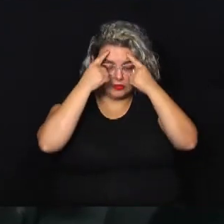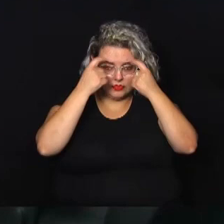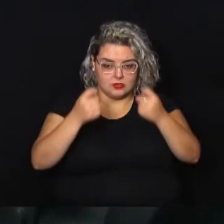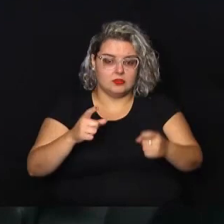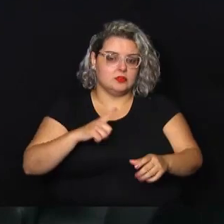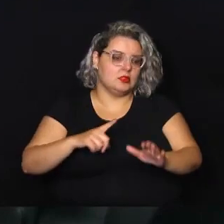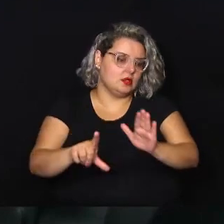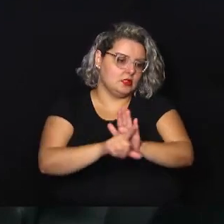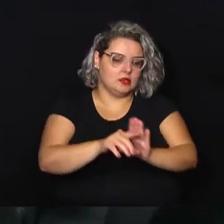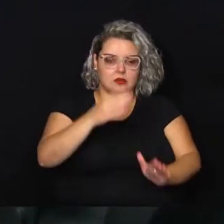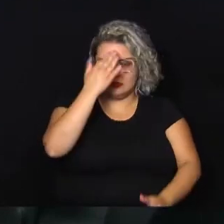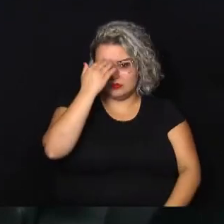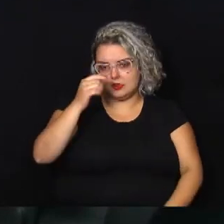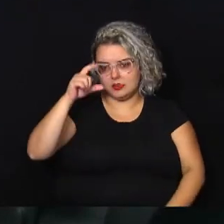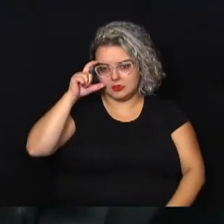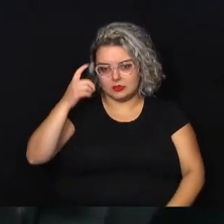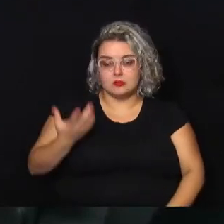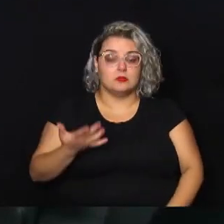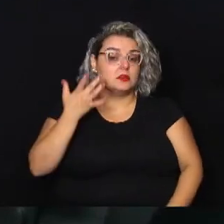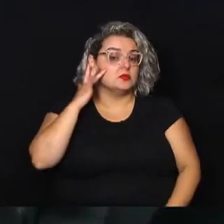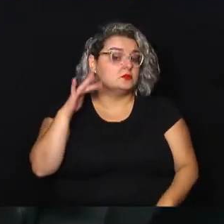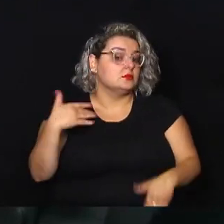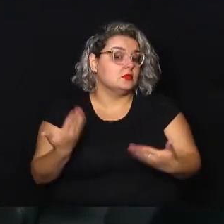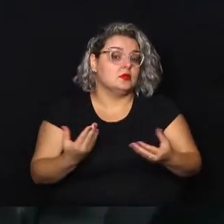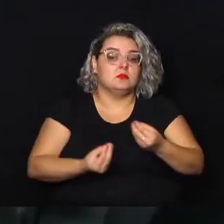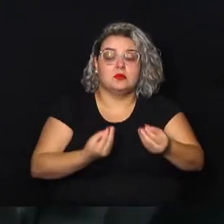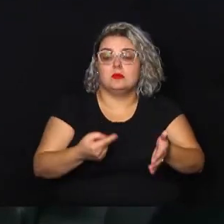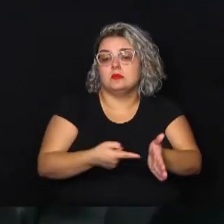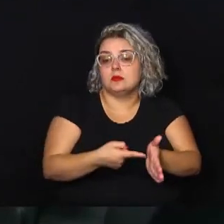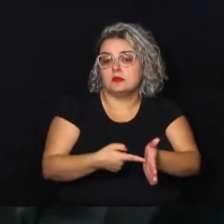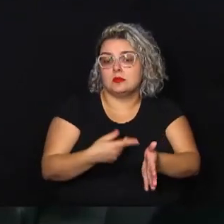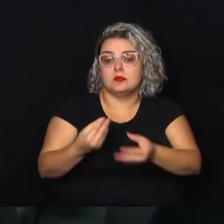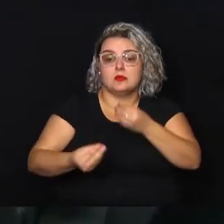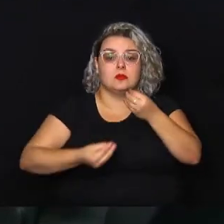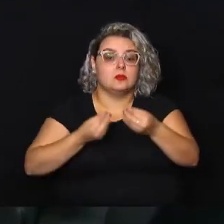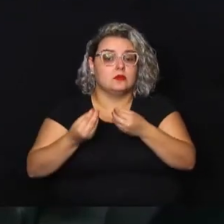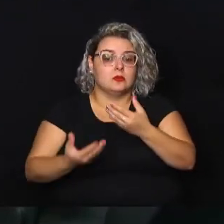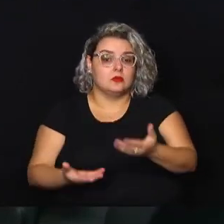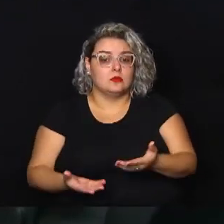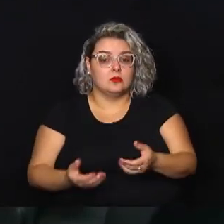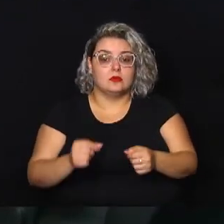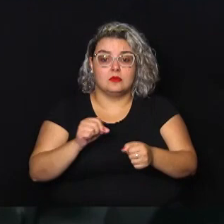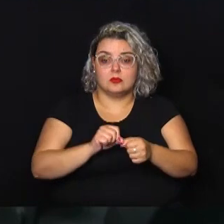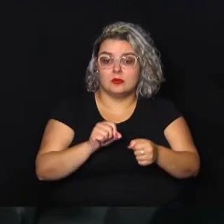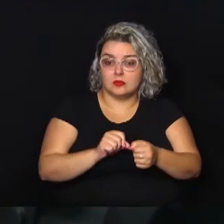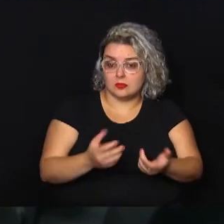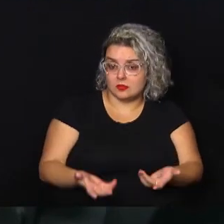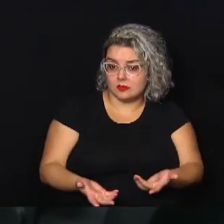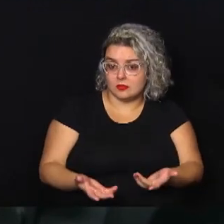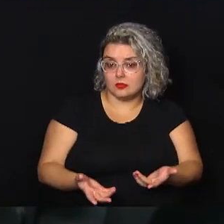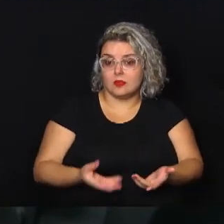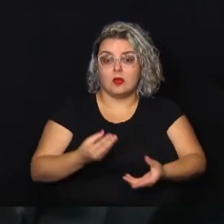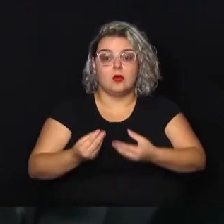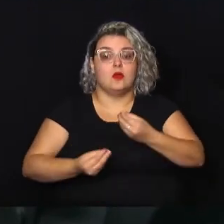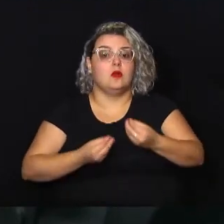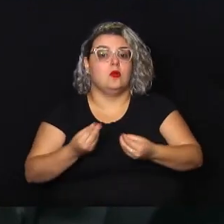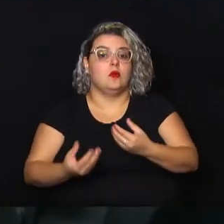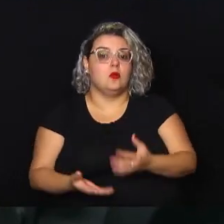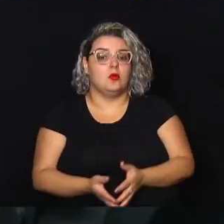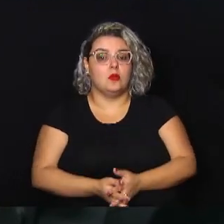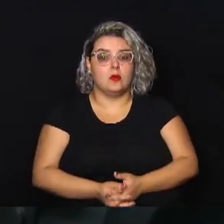da Penha, mas muitas vezes as pessoas não sabem ainda como denunciar, como que elas podem estarem ali, como que elas podem ali,